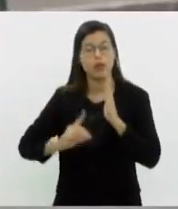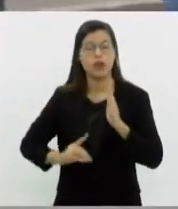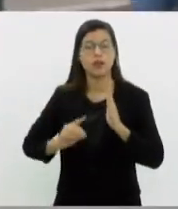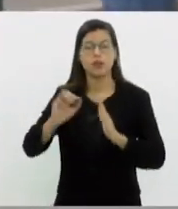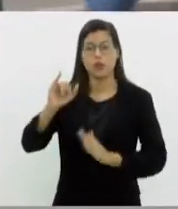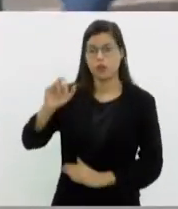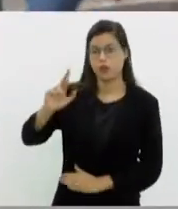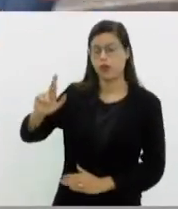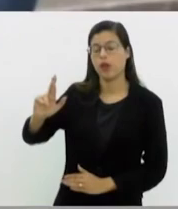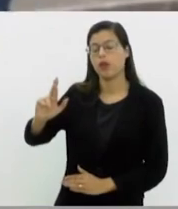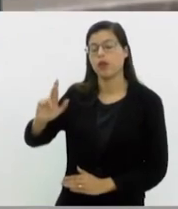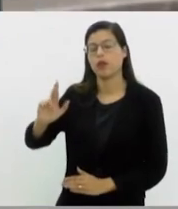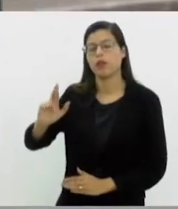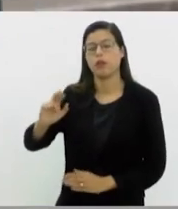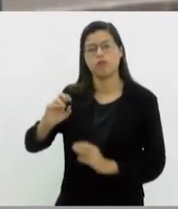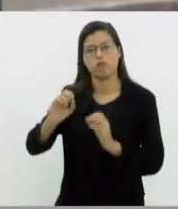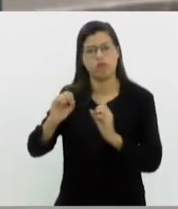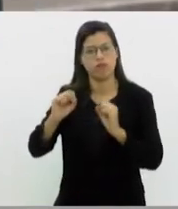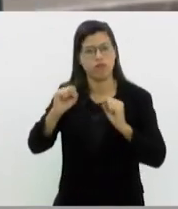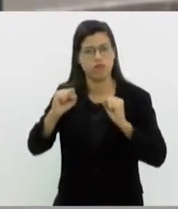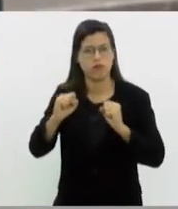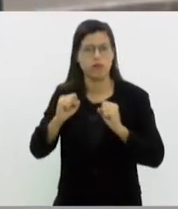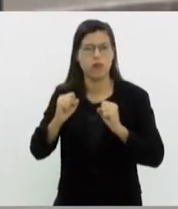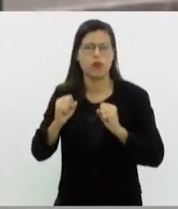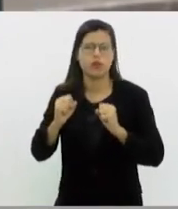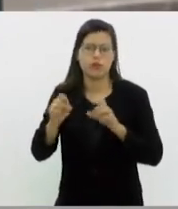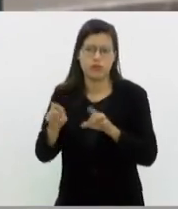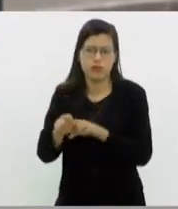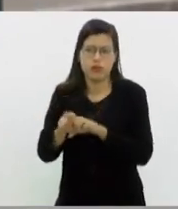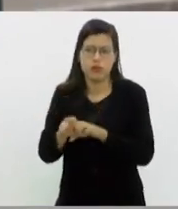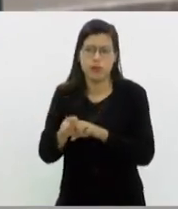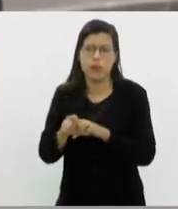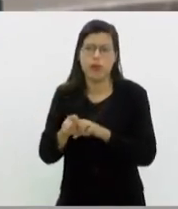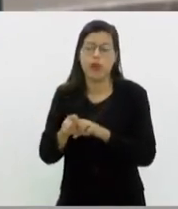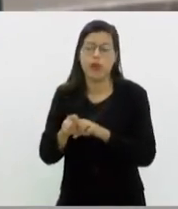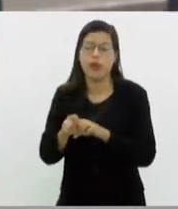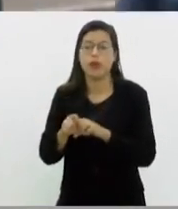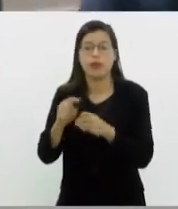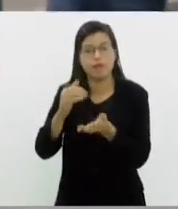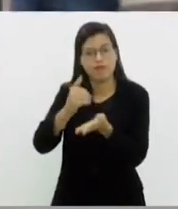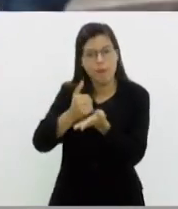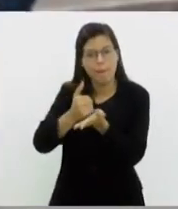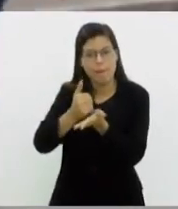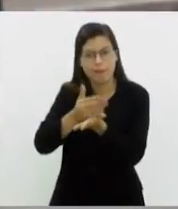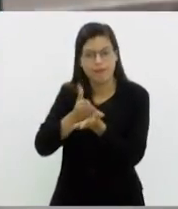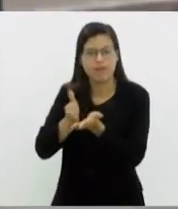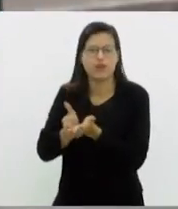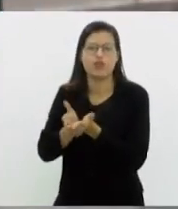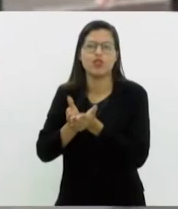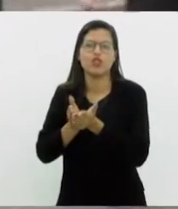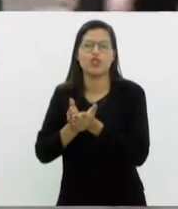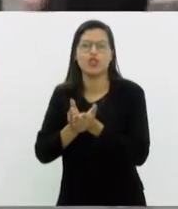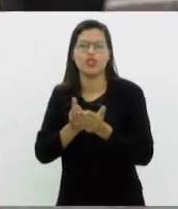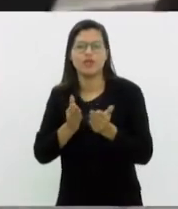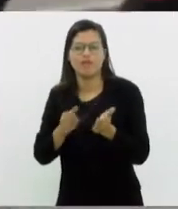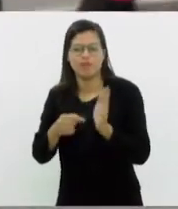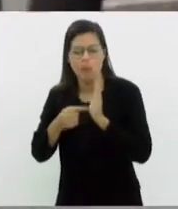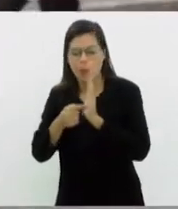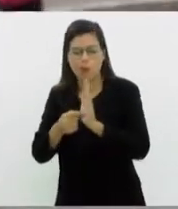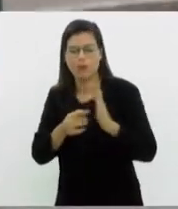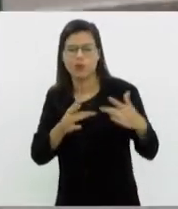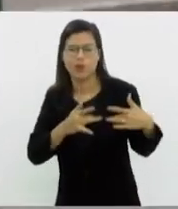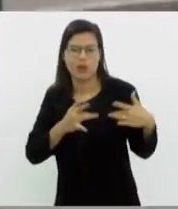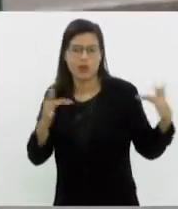ser uma estrutura em que você entrega solidariedade. Parte do seu imposto devido pode ser destinado a causas